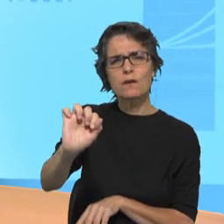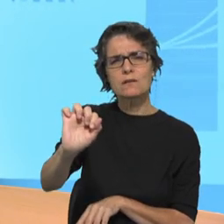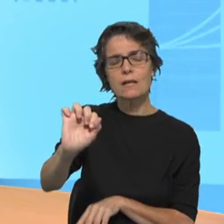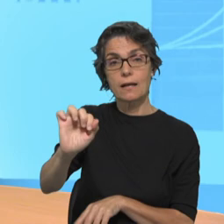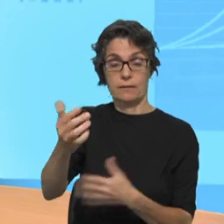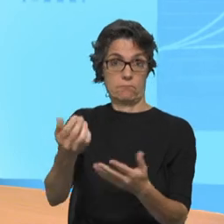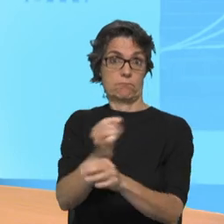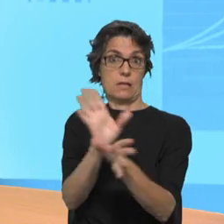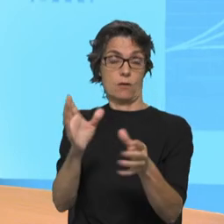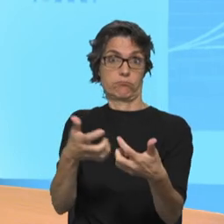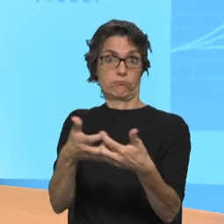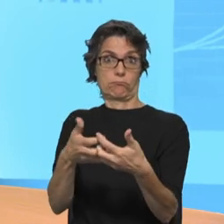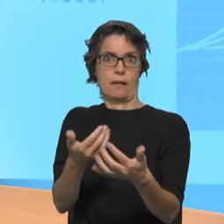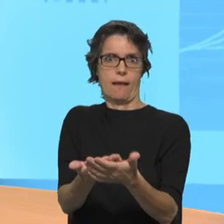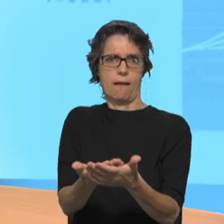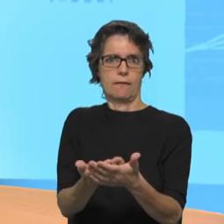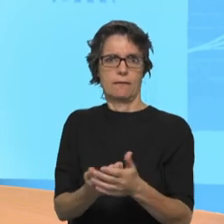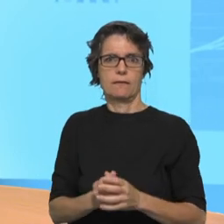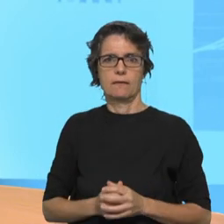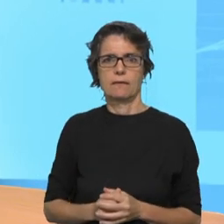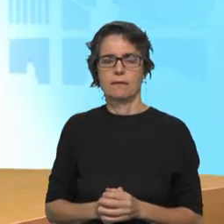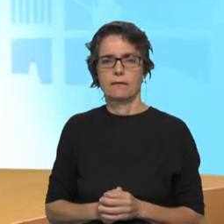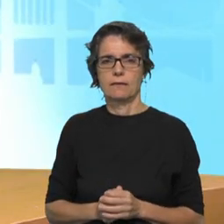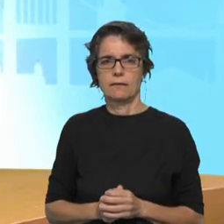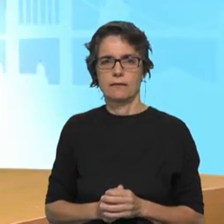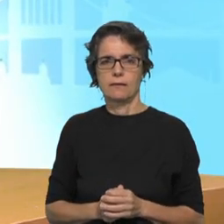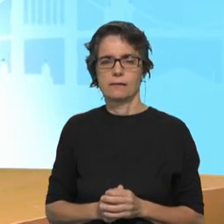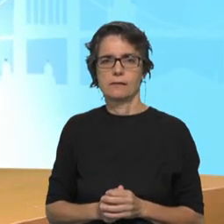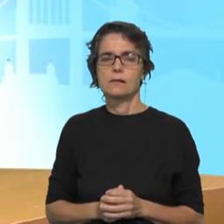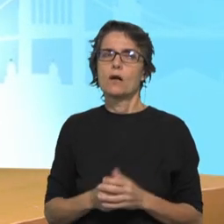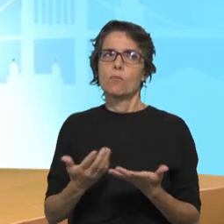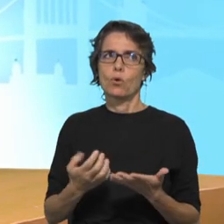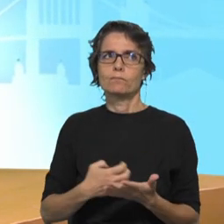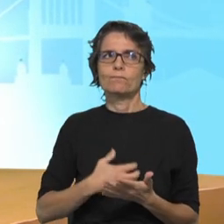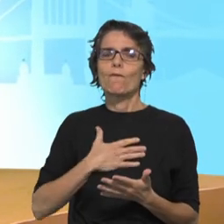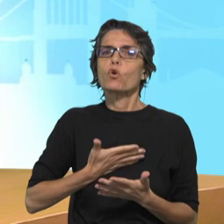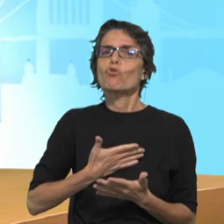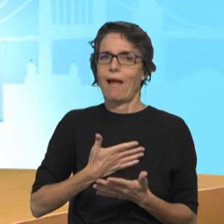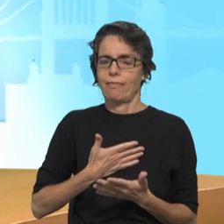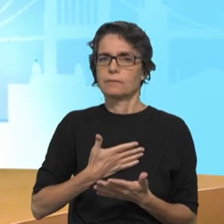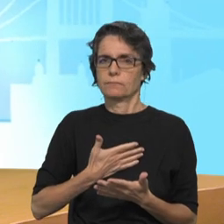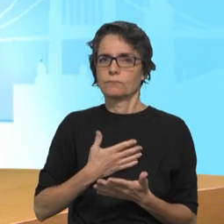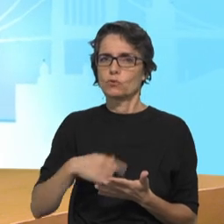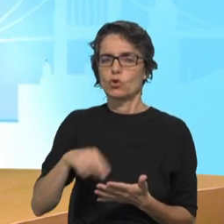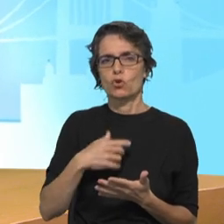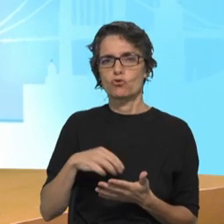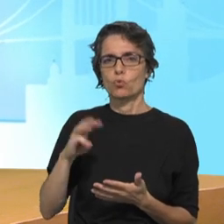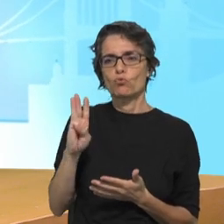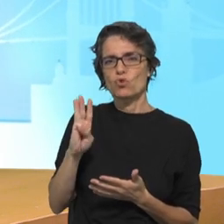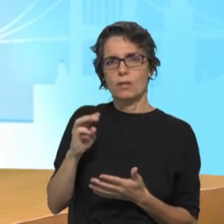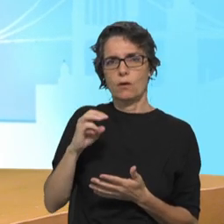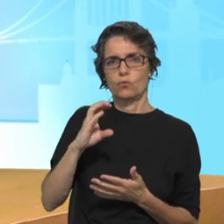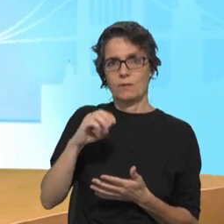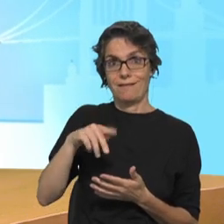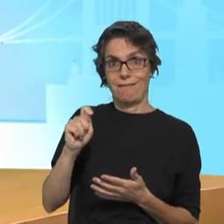também em tensão, nomeadamente dentro da igreja. O escutismo, a própria origem etimológica da palavra escutismo vem